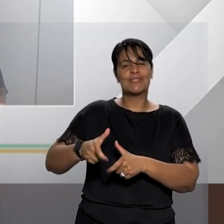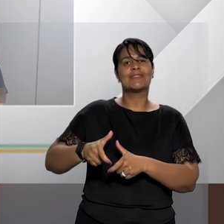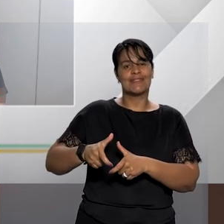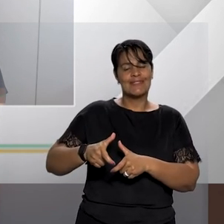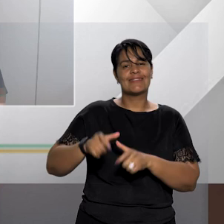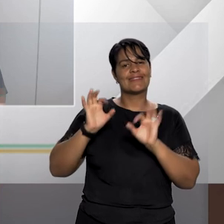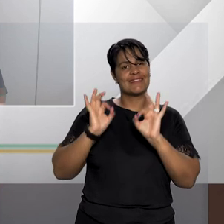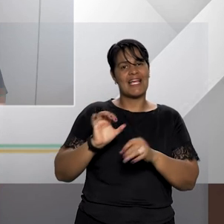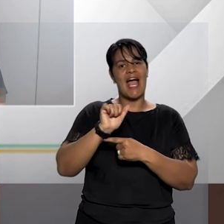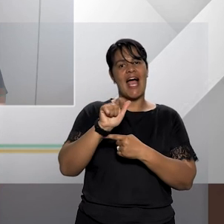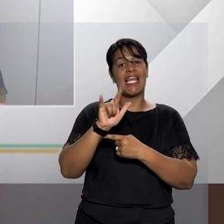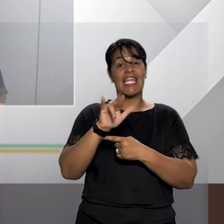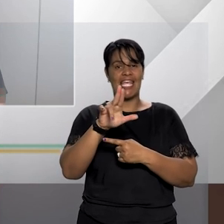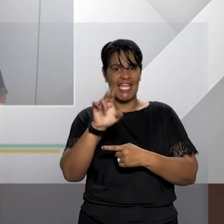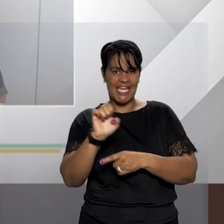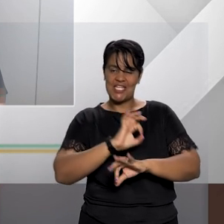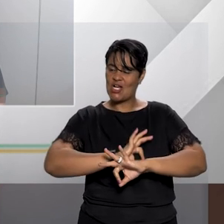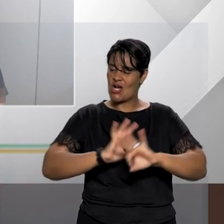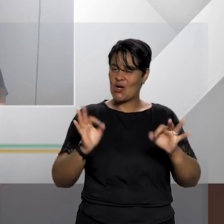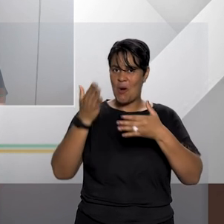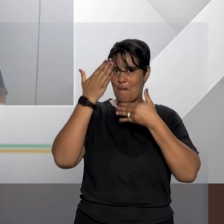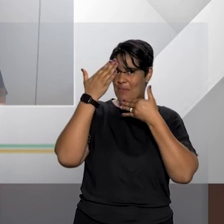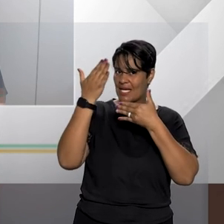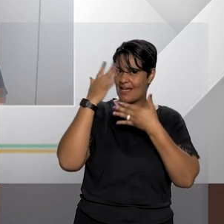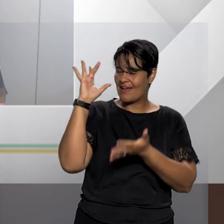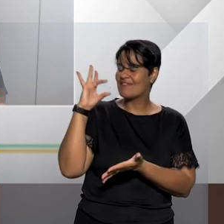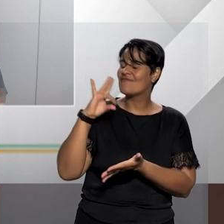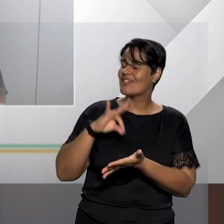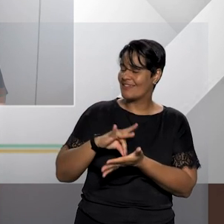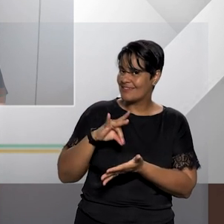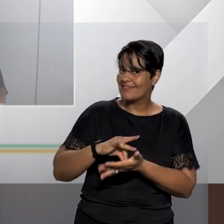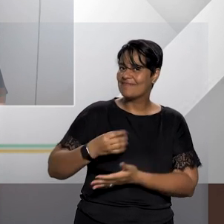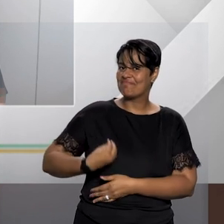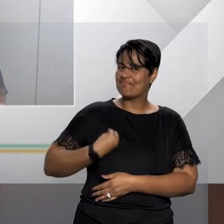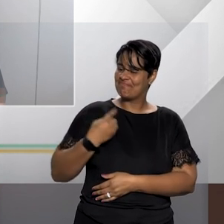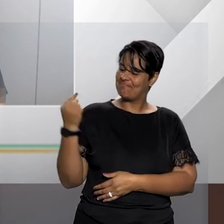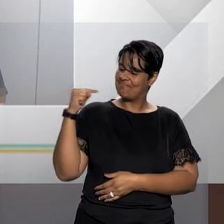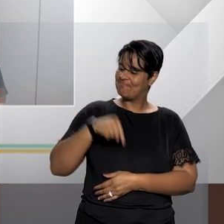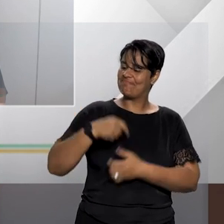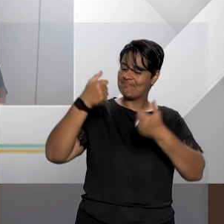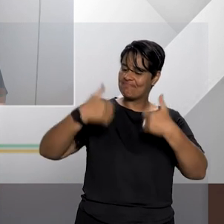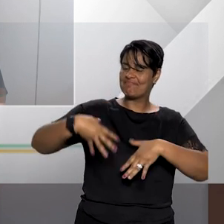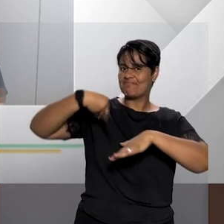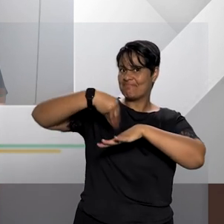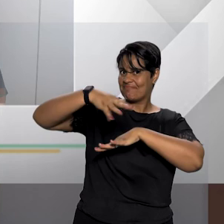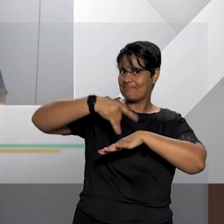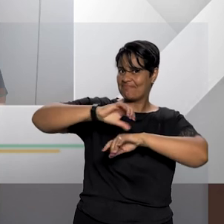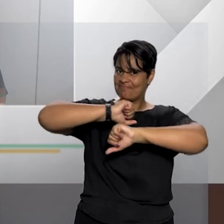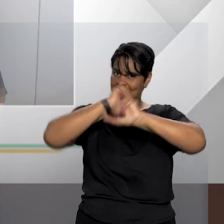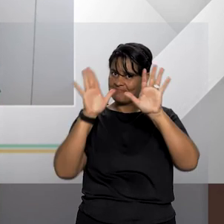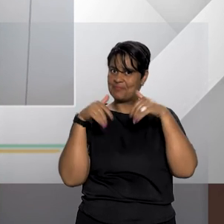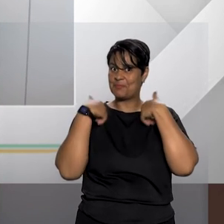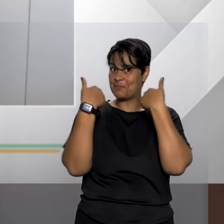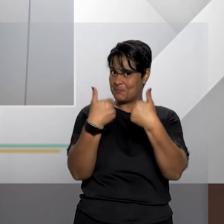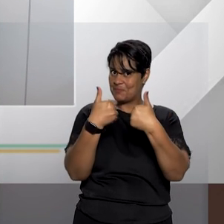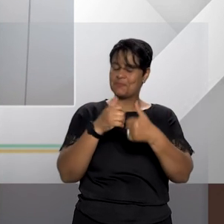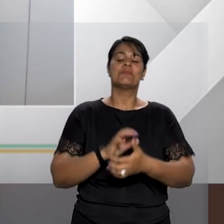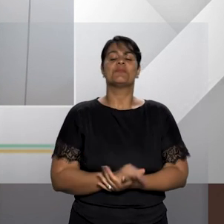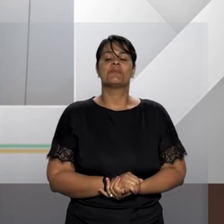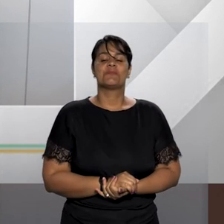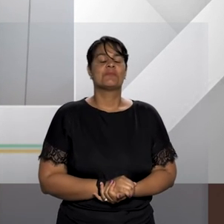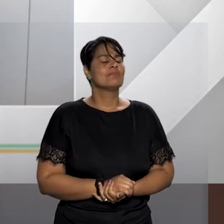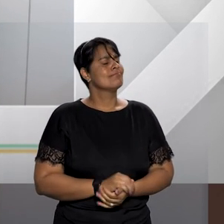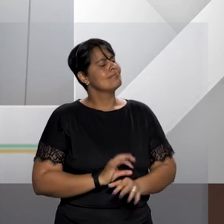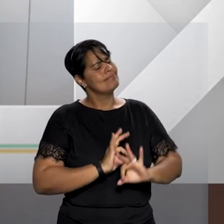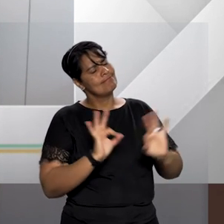muitíssimo obrigado doutor Amine Haddad por essa aula por tantos esclarecimentos eu